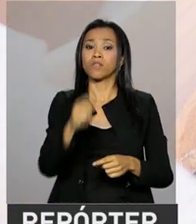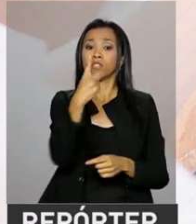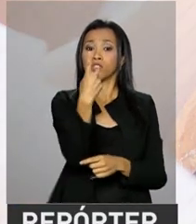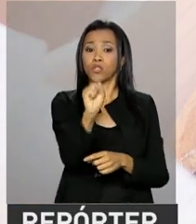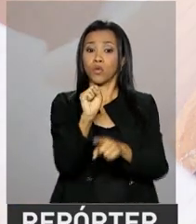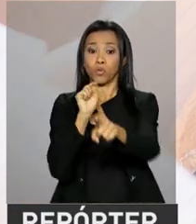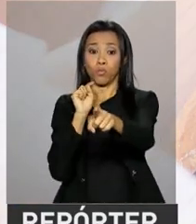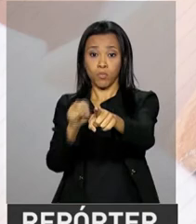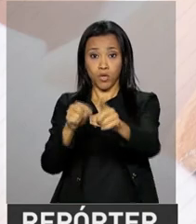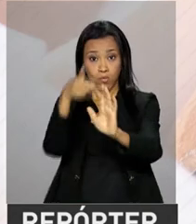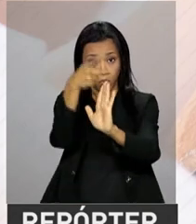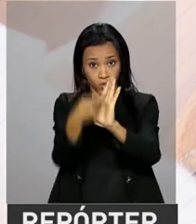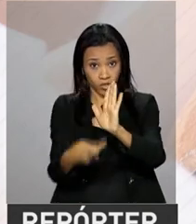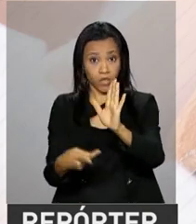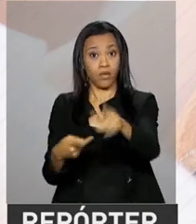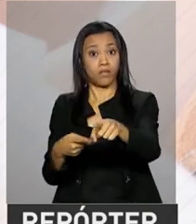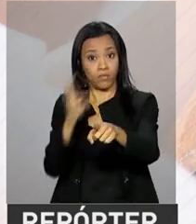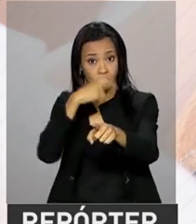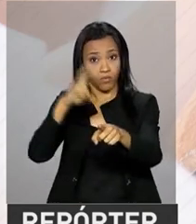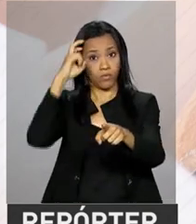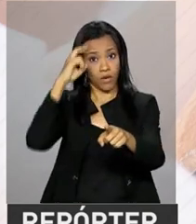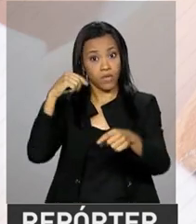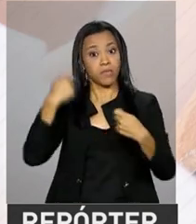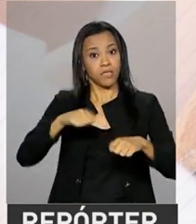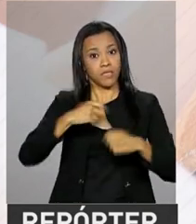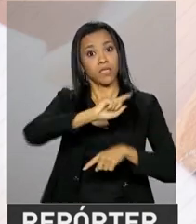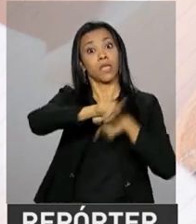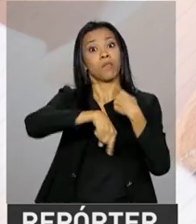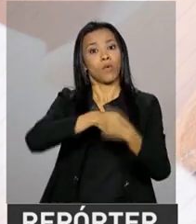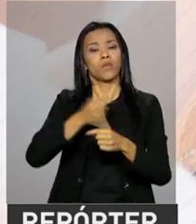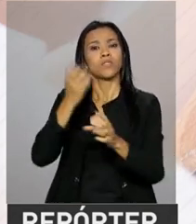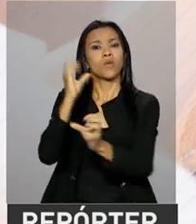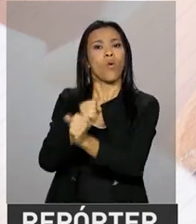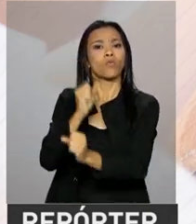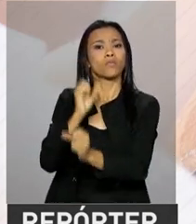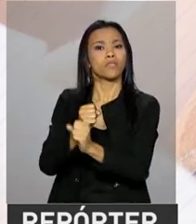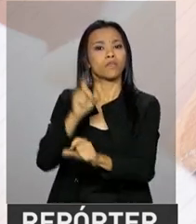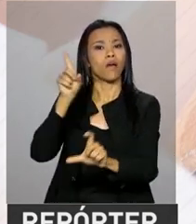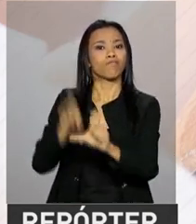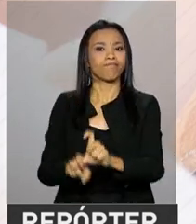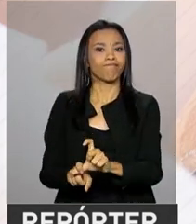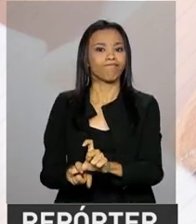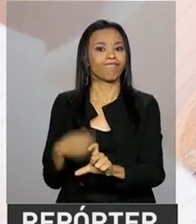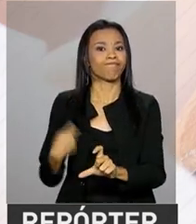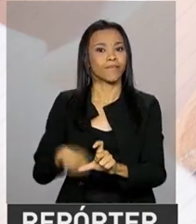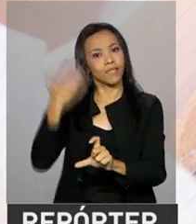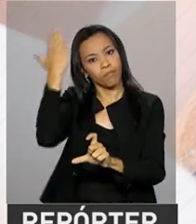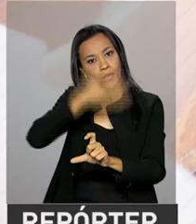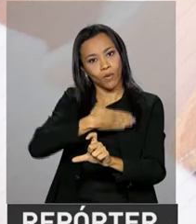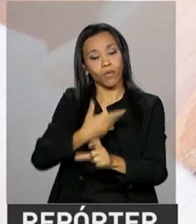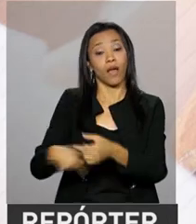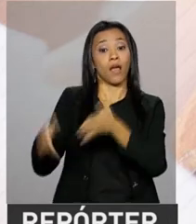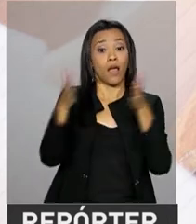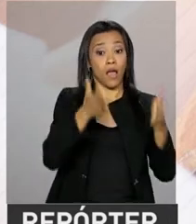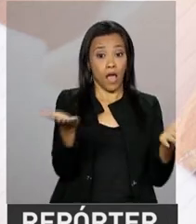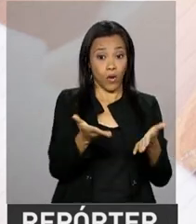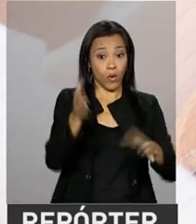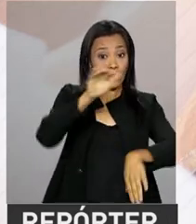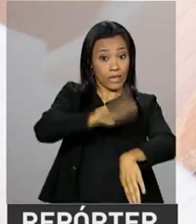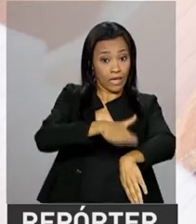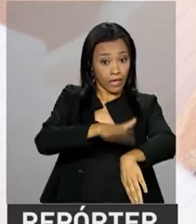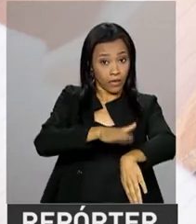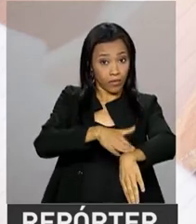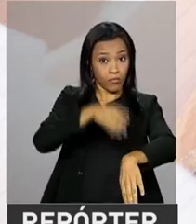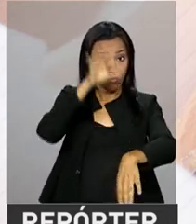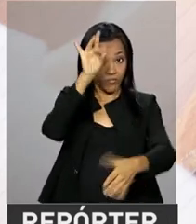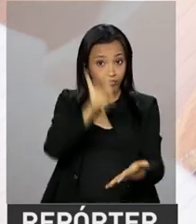culturais apoiados pela Rouanet, com a prestação de contas pendentes. Agora, o procedimento será feito em tempo real, a